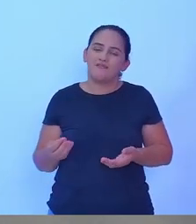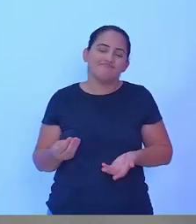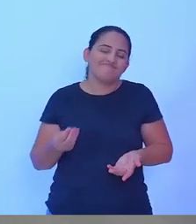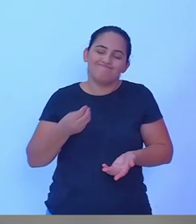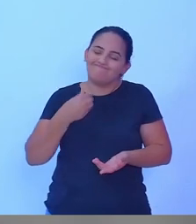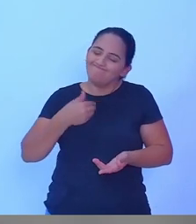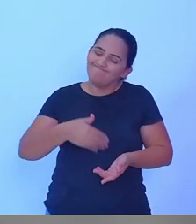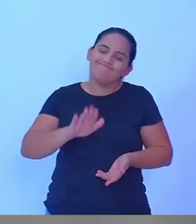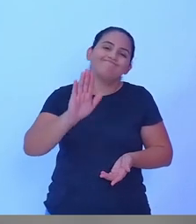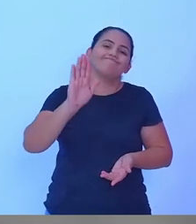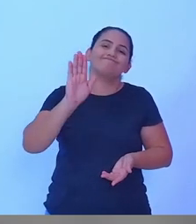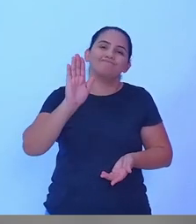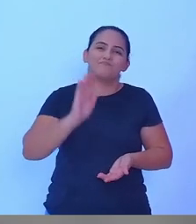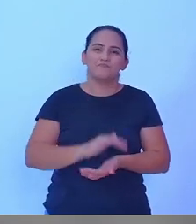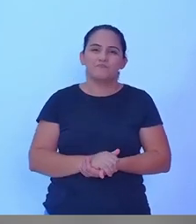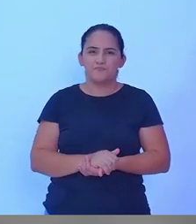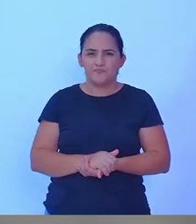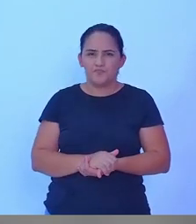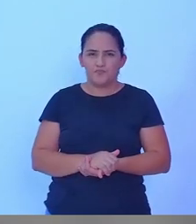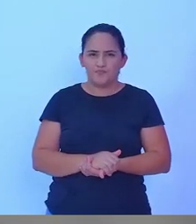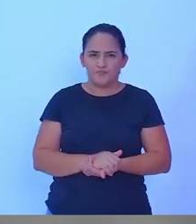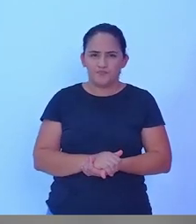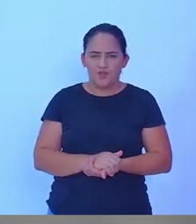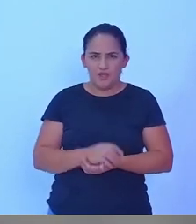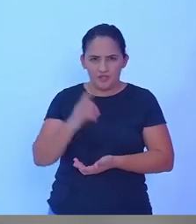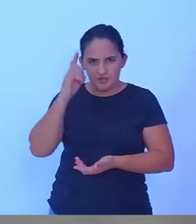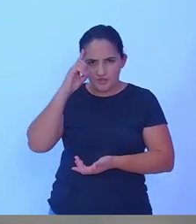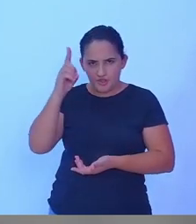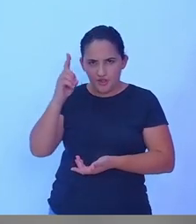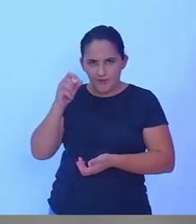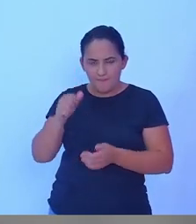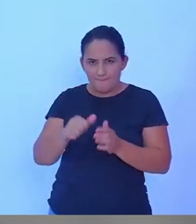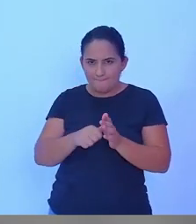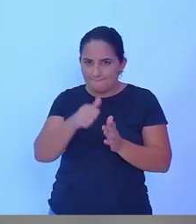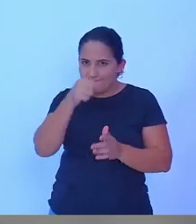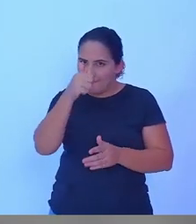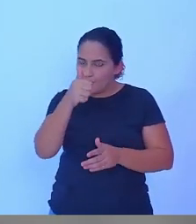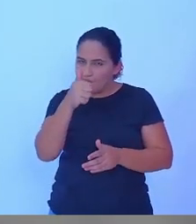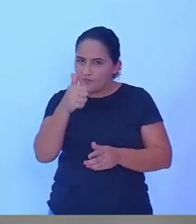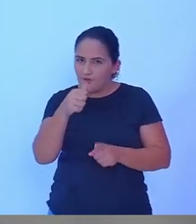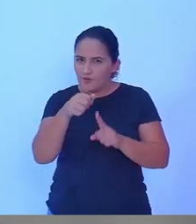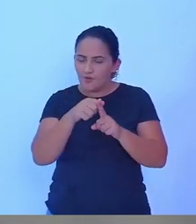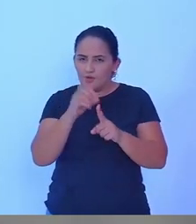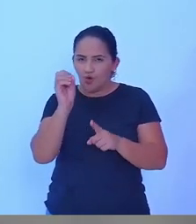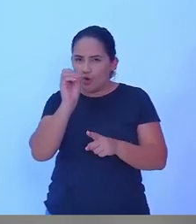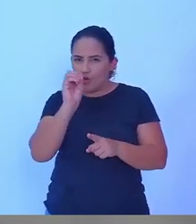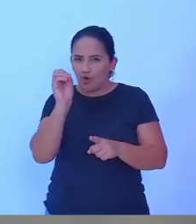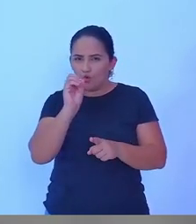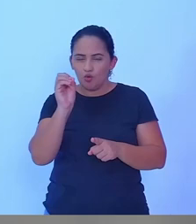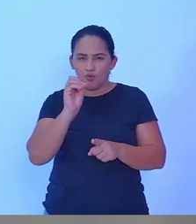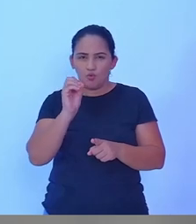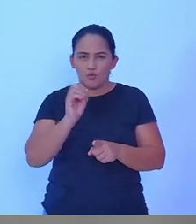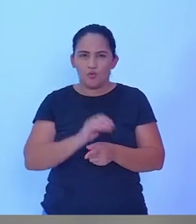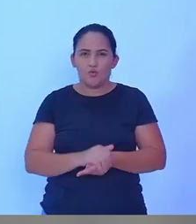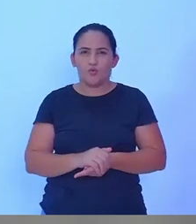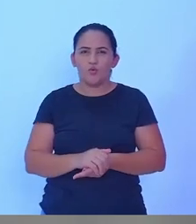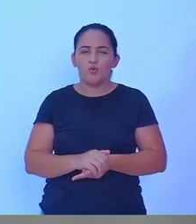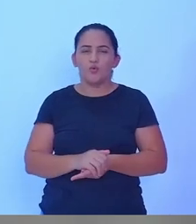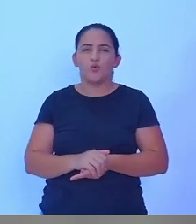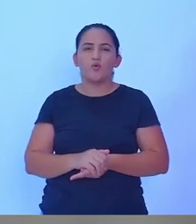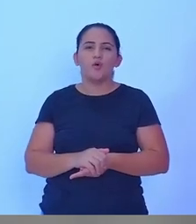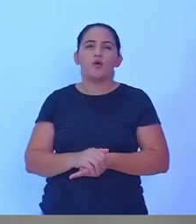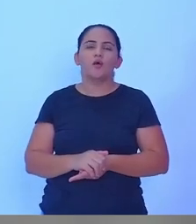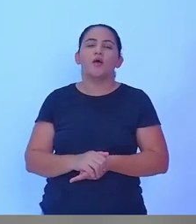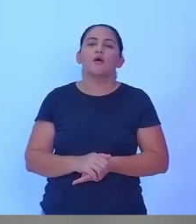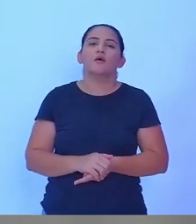Lembrando que, dia 1º de outubro, tanto a Rádio Rolim como o Rolim Notícias e a TV do